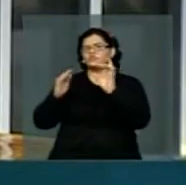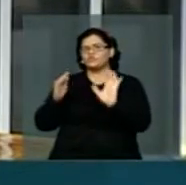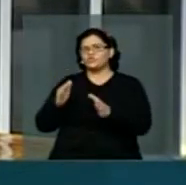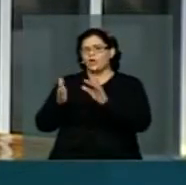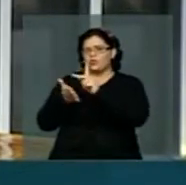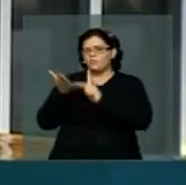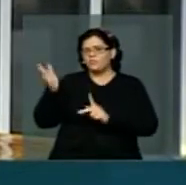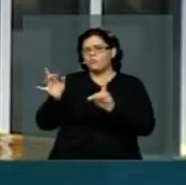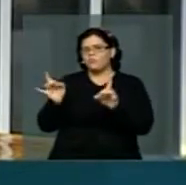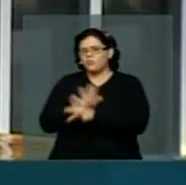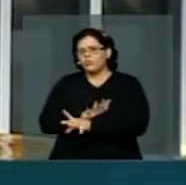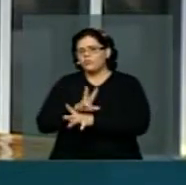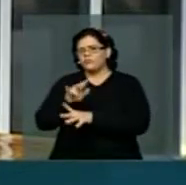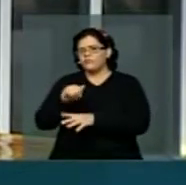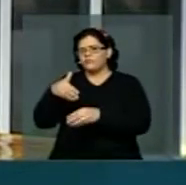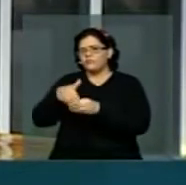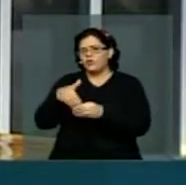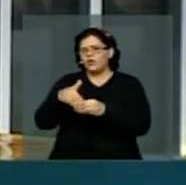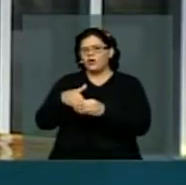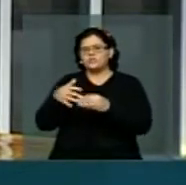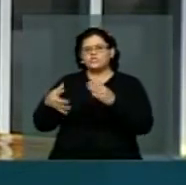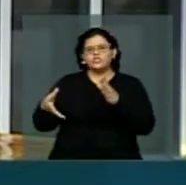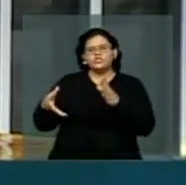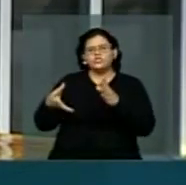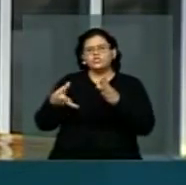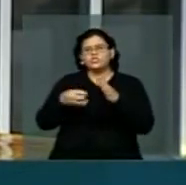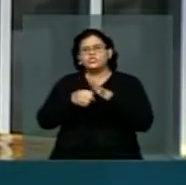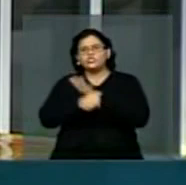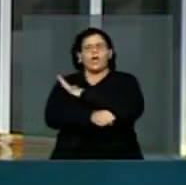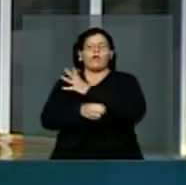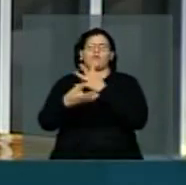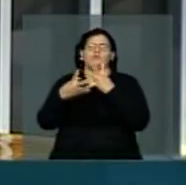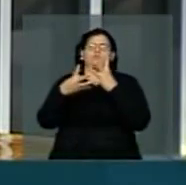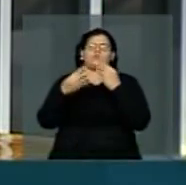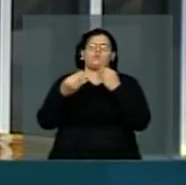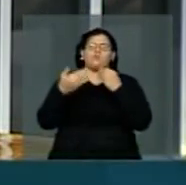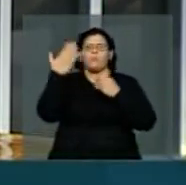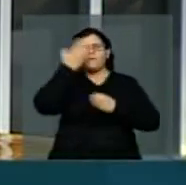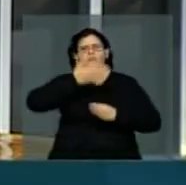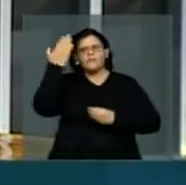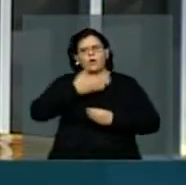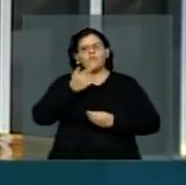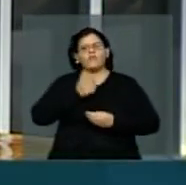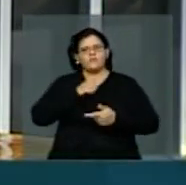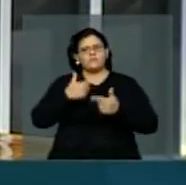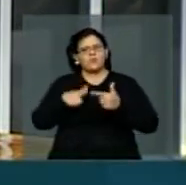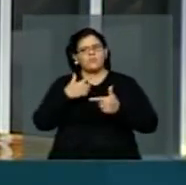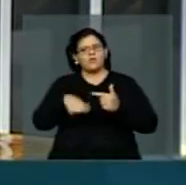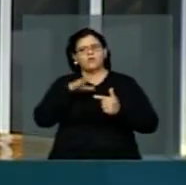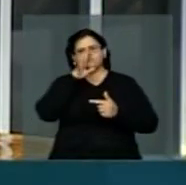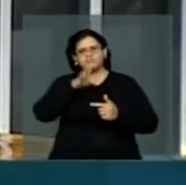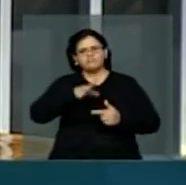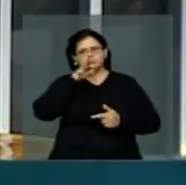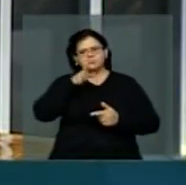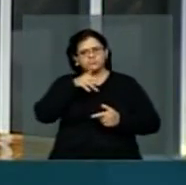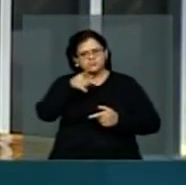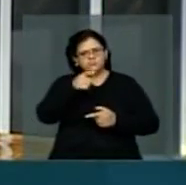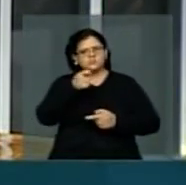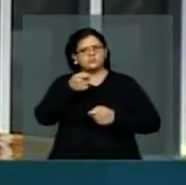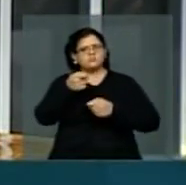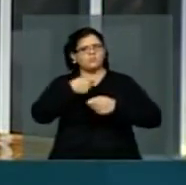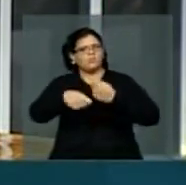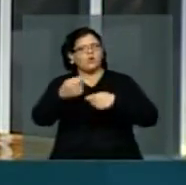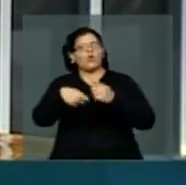votado recheado de provas de abuso de poder econômico de abuso de poder